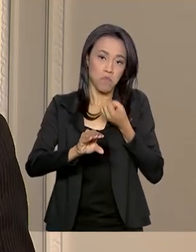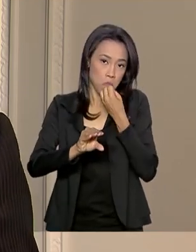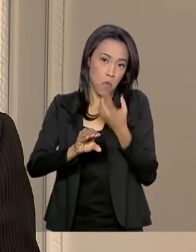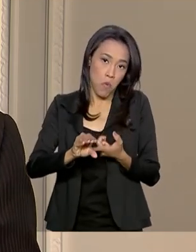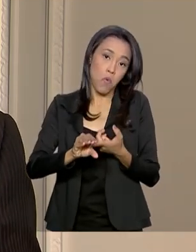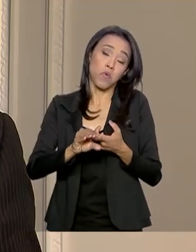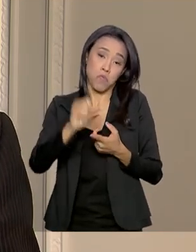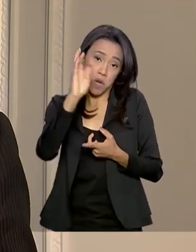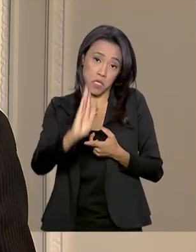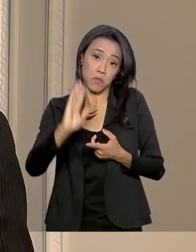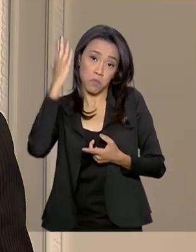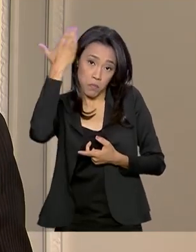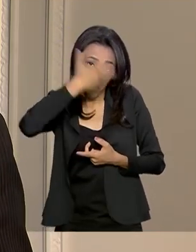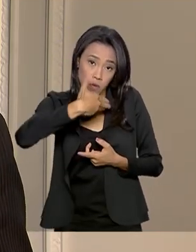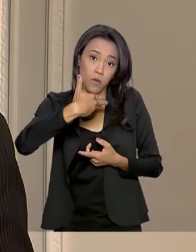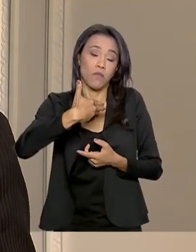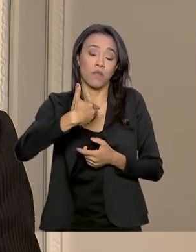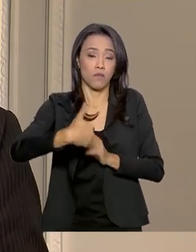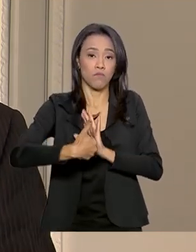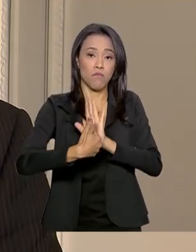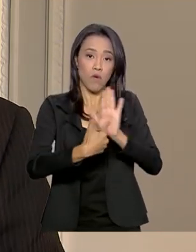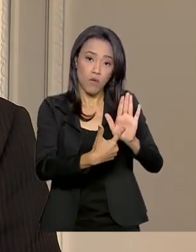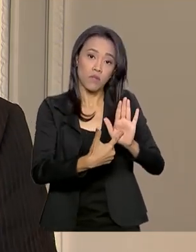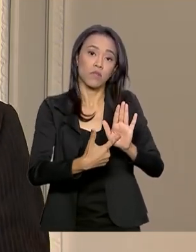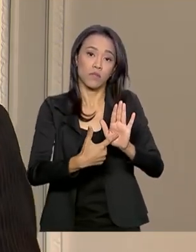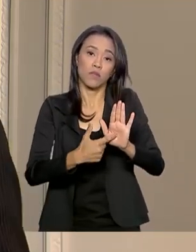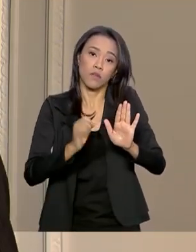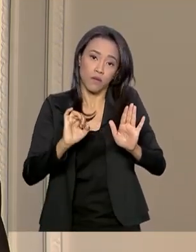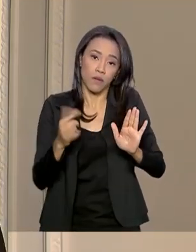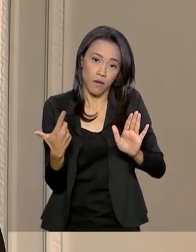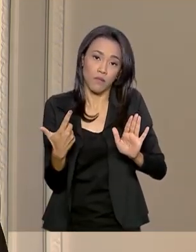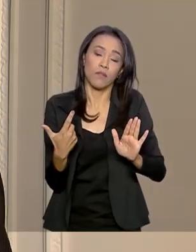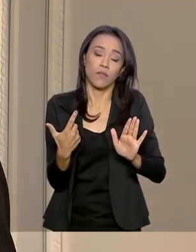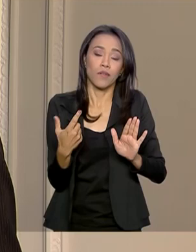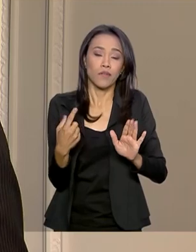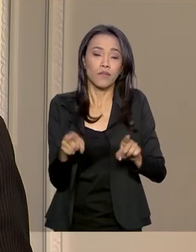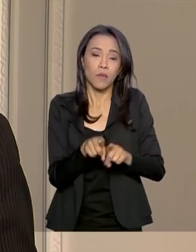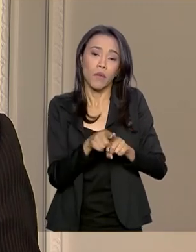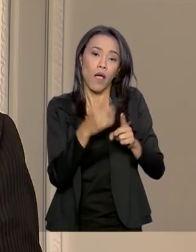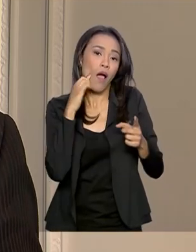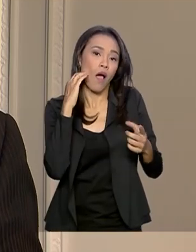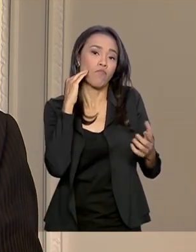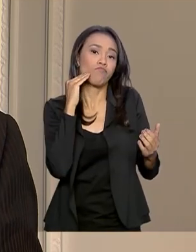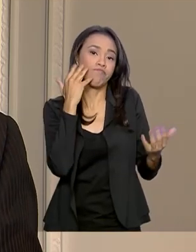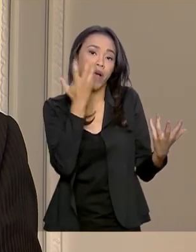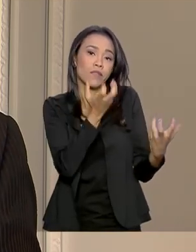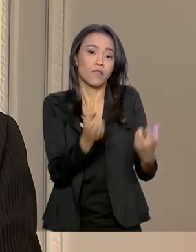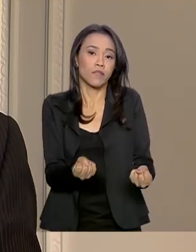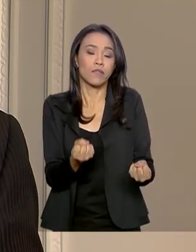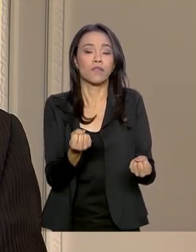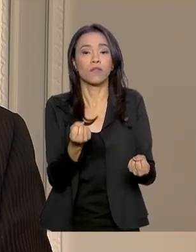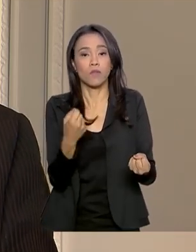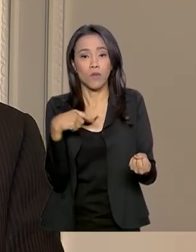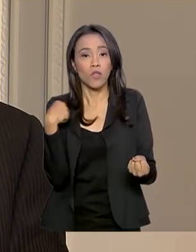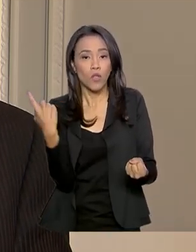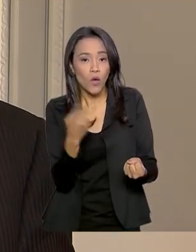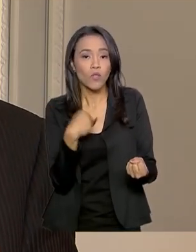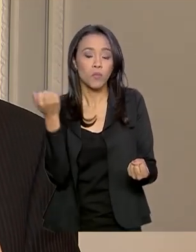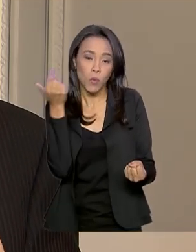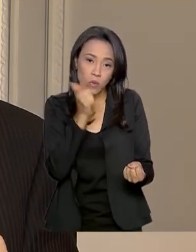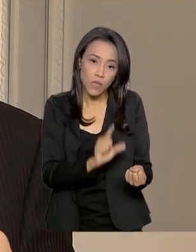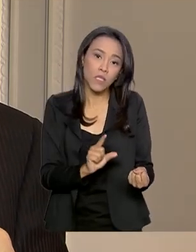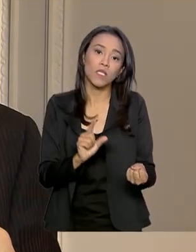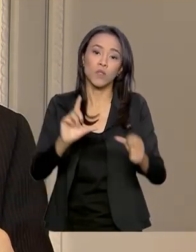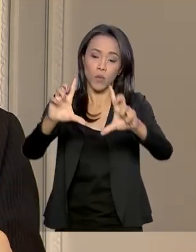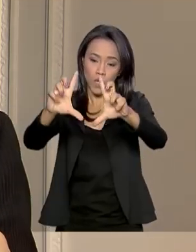mostrando que tem condições com os nossos meios, claro, nos valendo também dessa cooperação, de fazer frente à situação. Já estamos conseguindo debelar aí